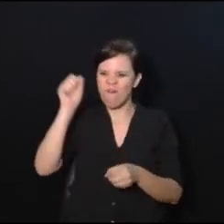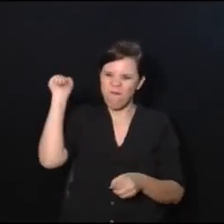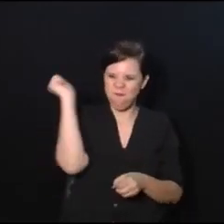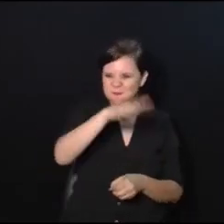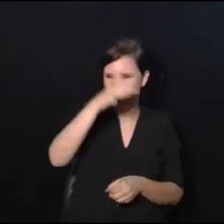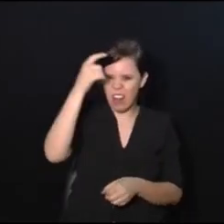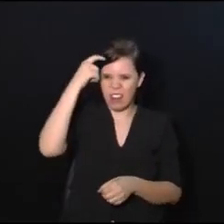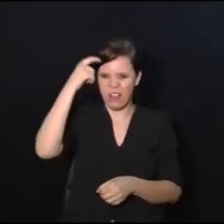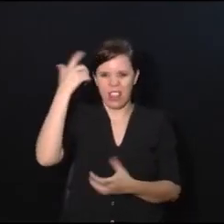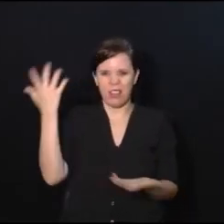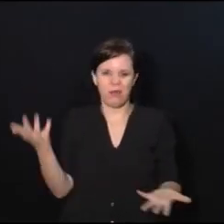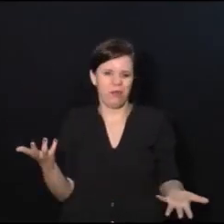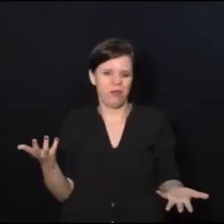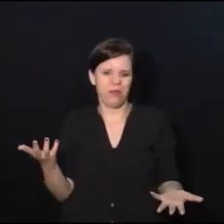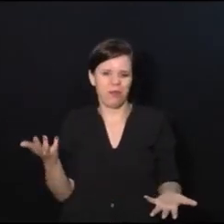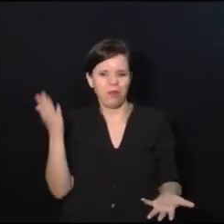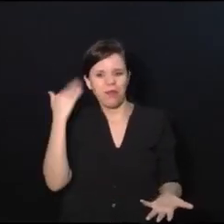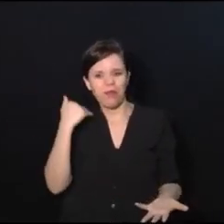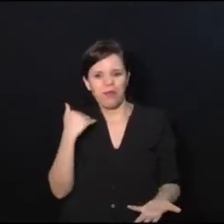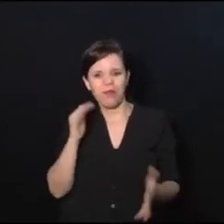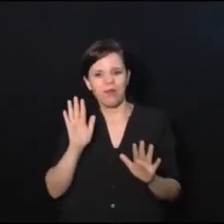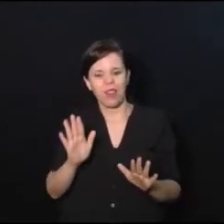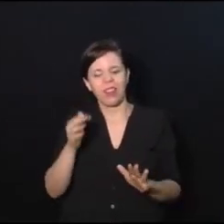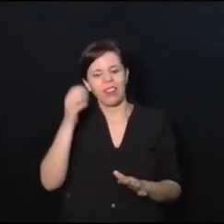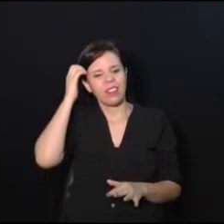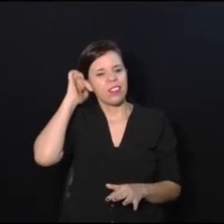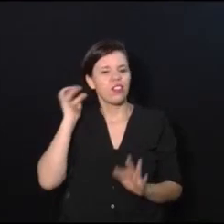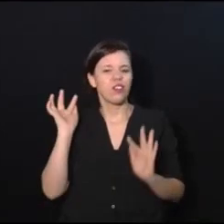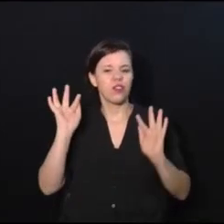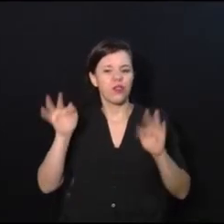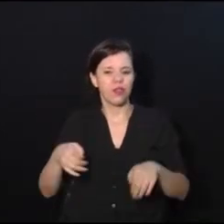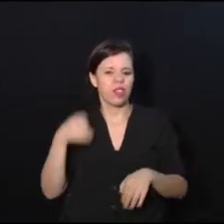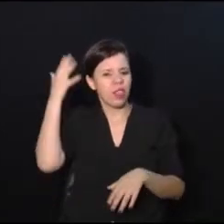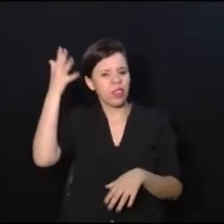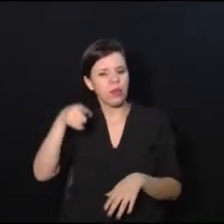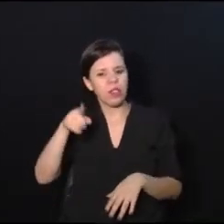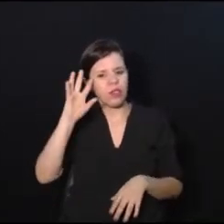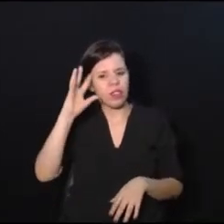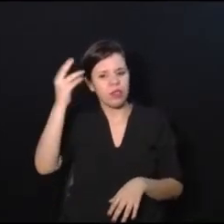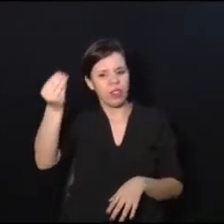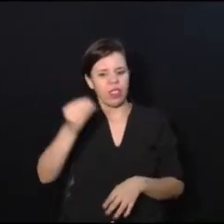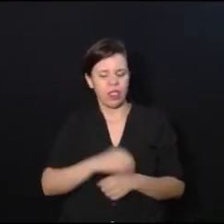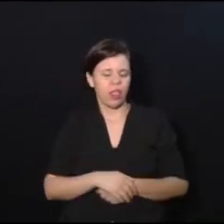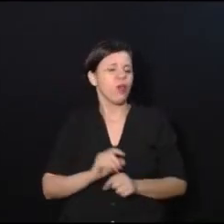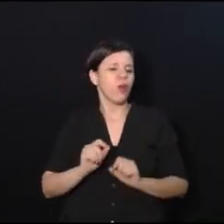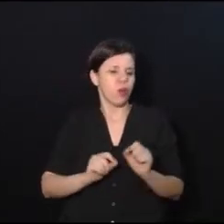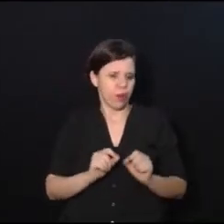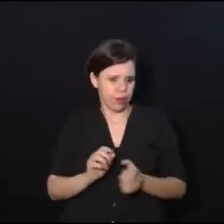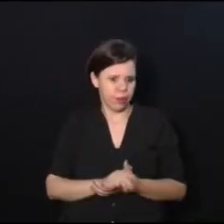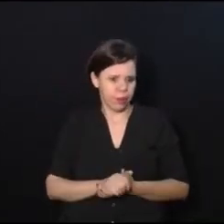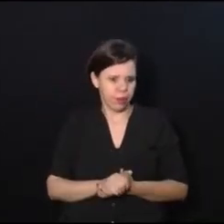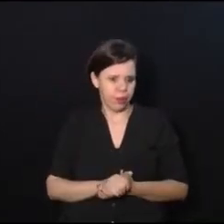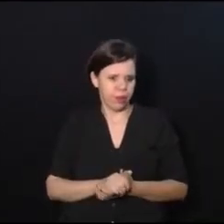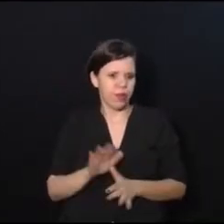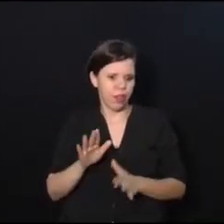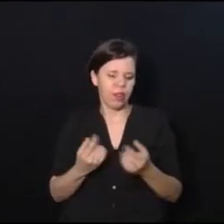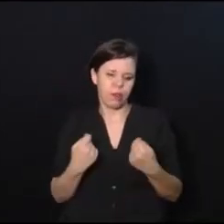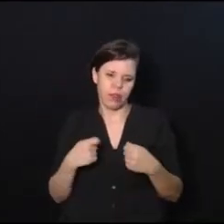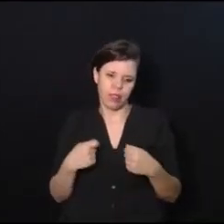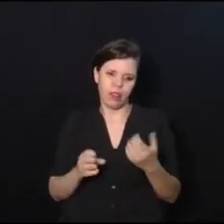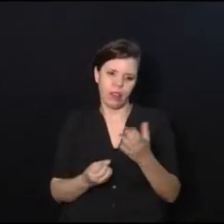sei disso, mas no final vocês vão entender que foi um mal necessário.